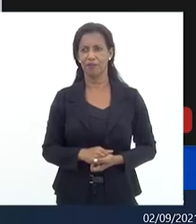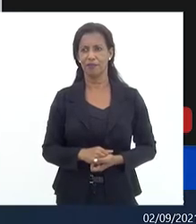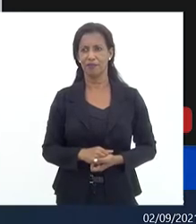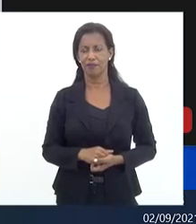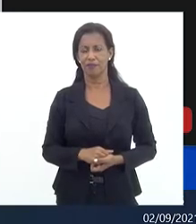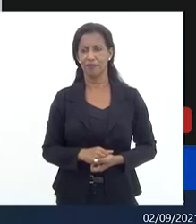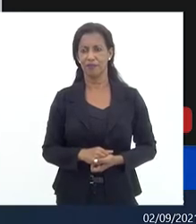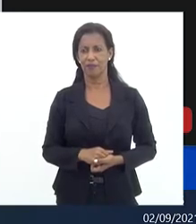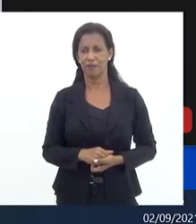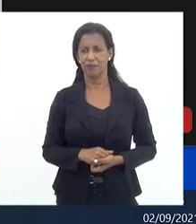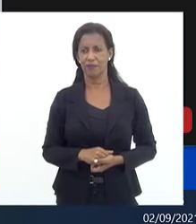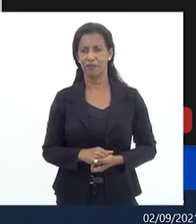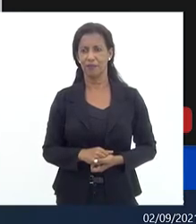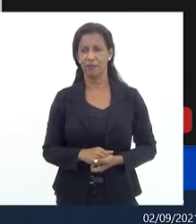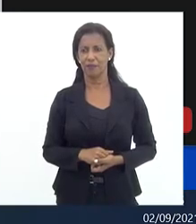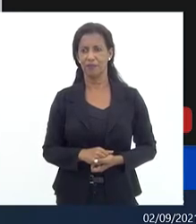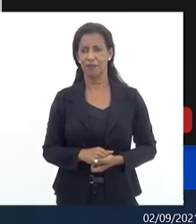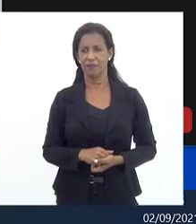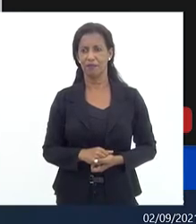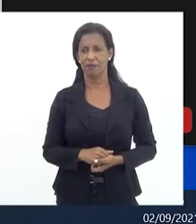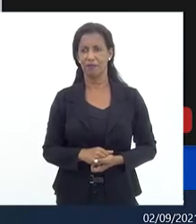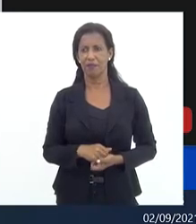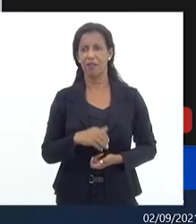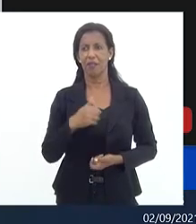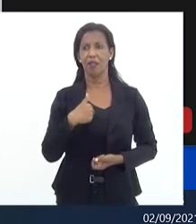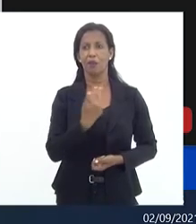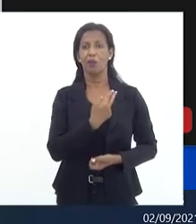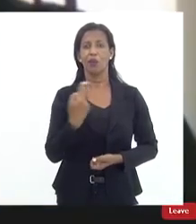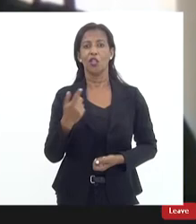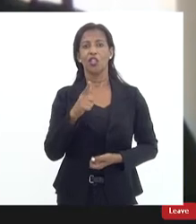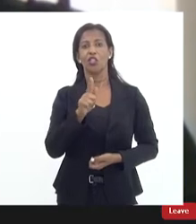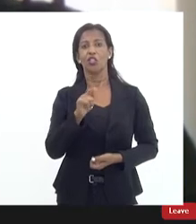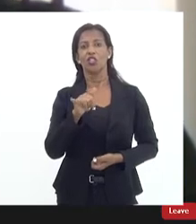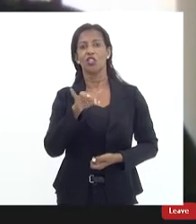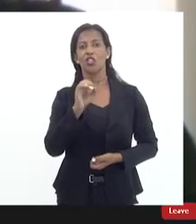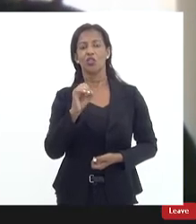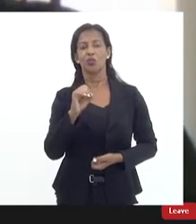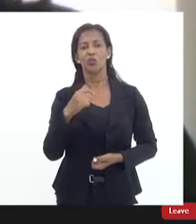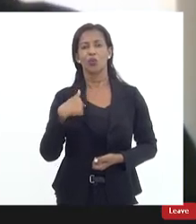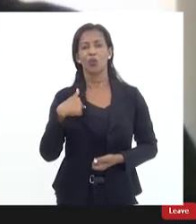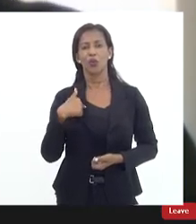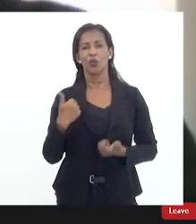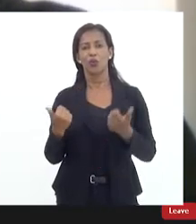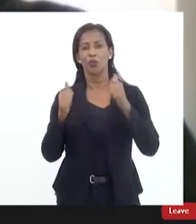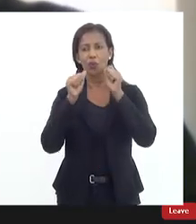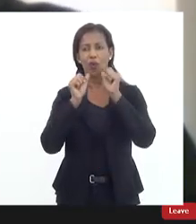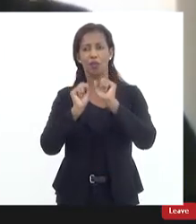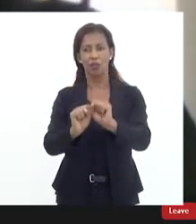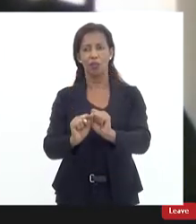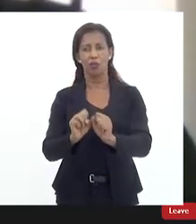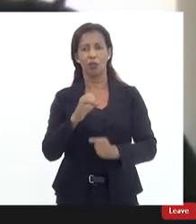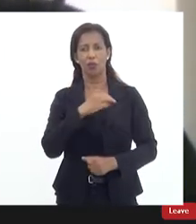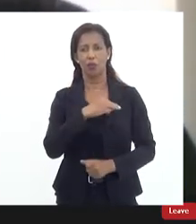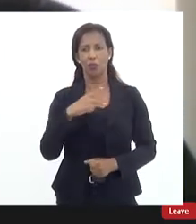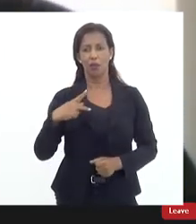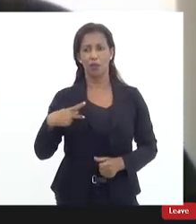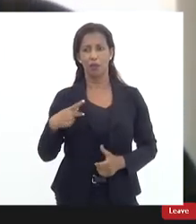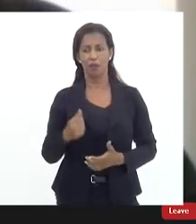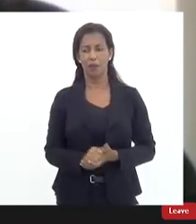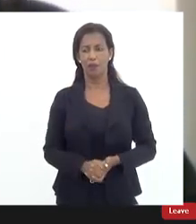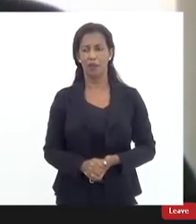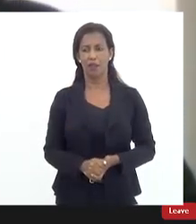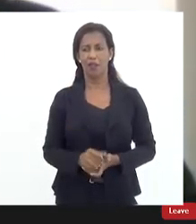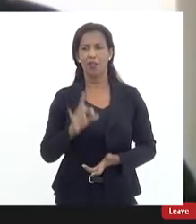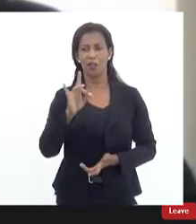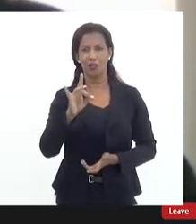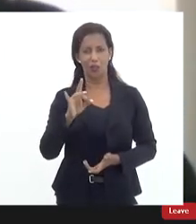deputada bom dia eu me chamo Gilson Chagas eu sou assessor do Ministério Público da COGESP doutor Reinaldo está com problema